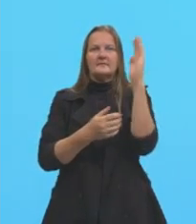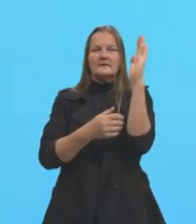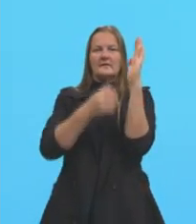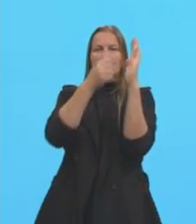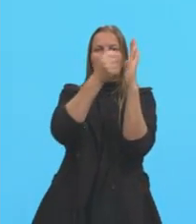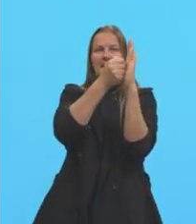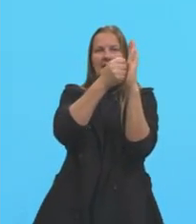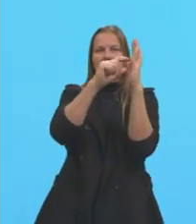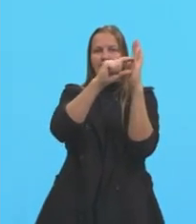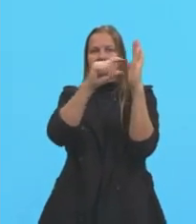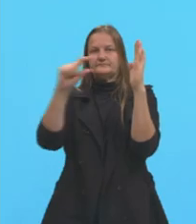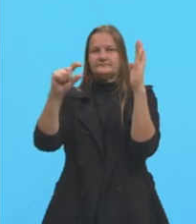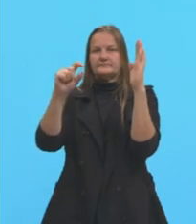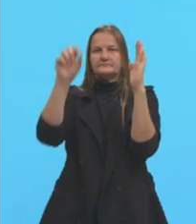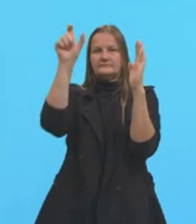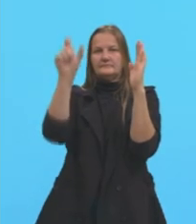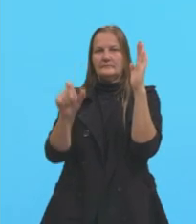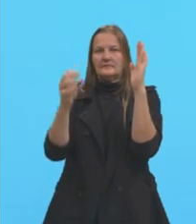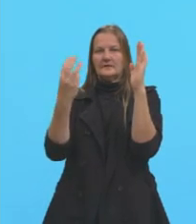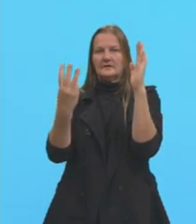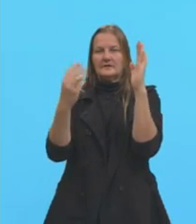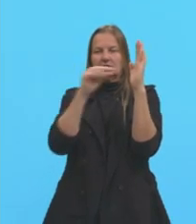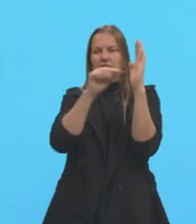a linha A, coluna 3.